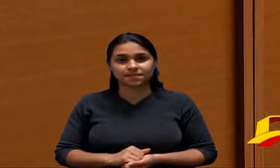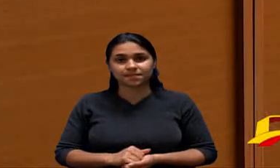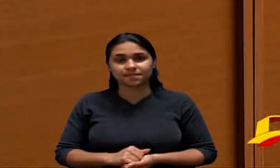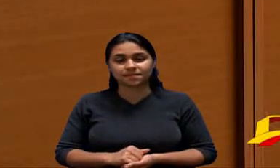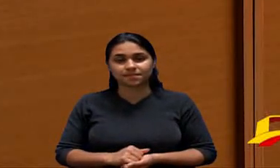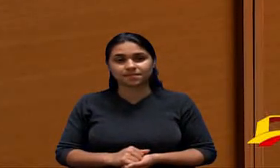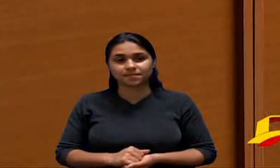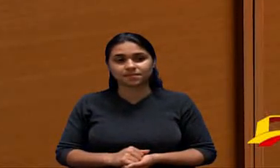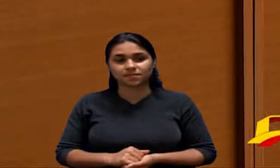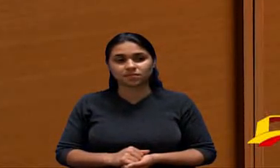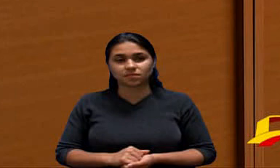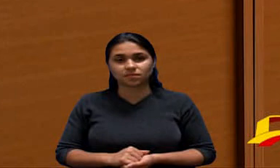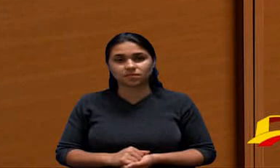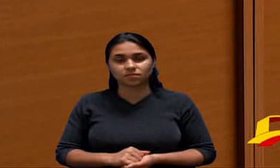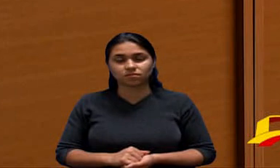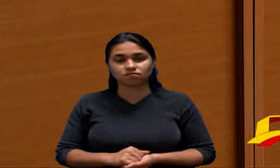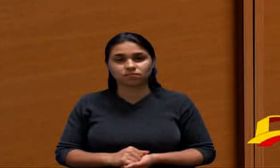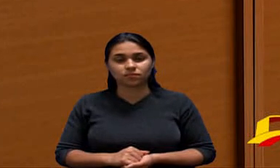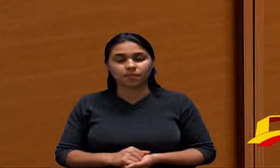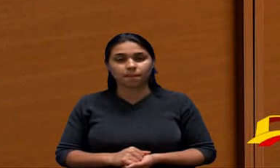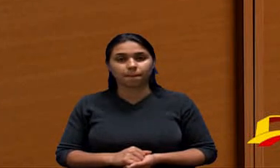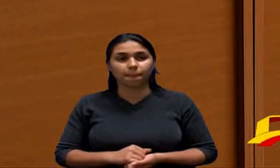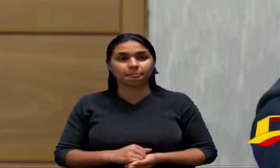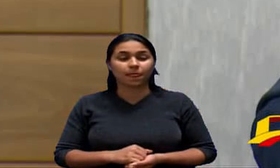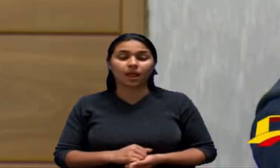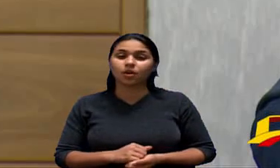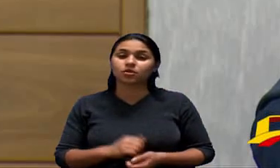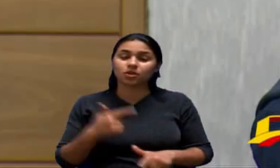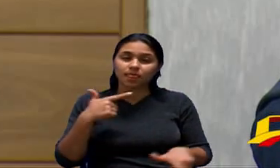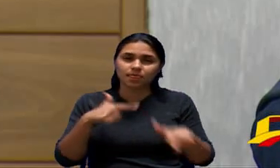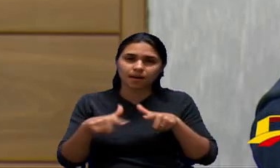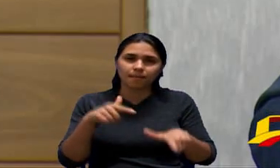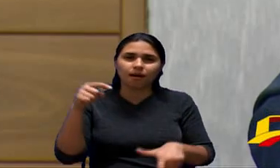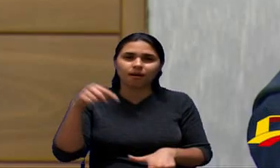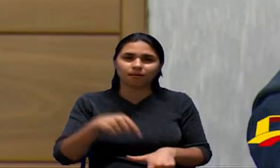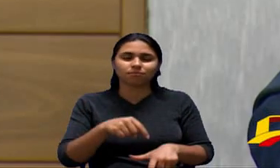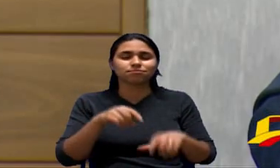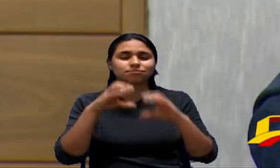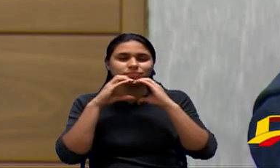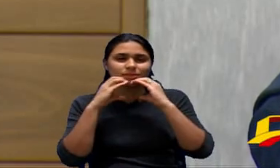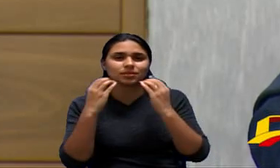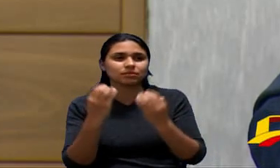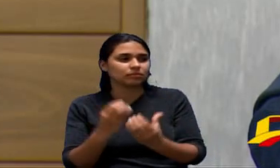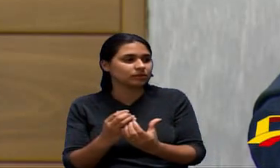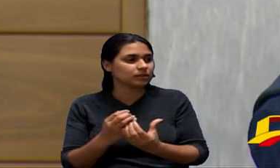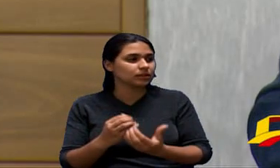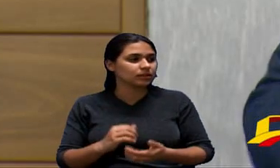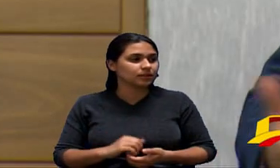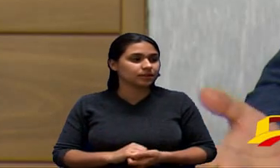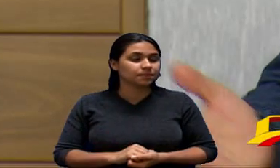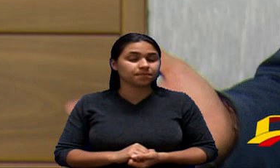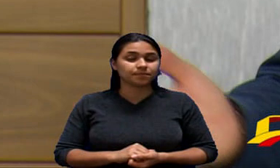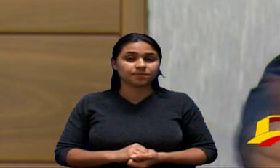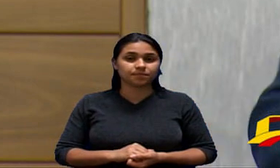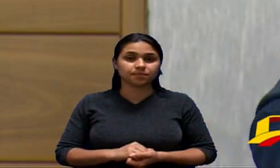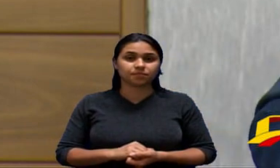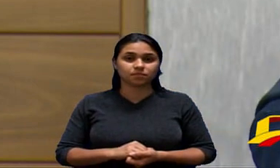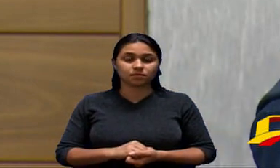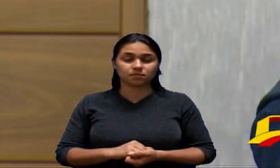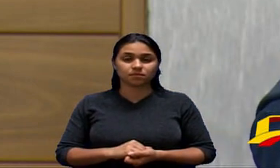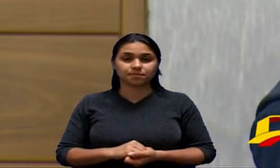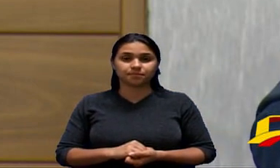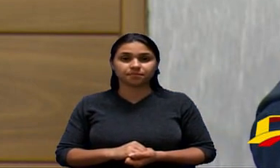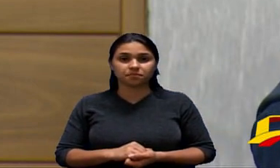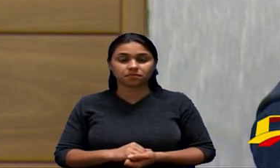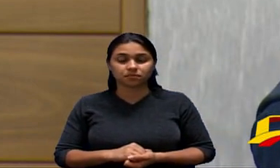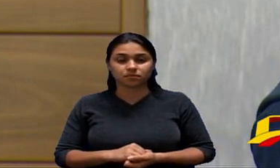a nossa parte aqui na casa com acredito que iremos eu particularmente estou